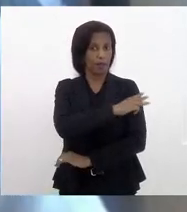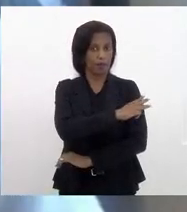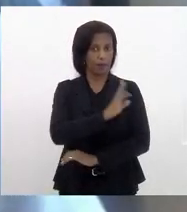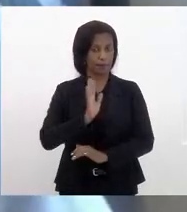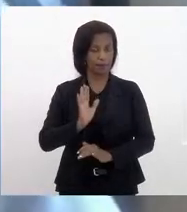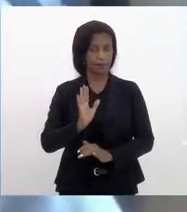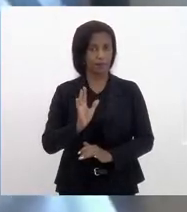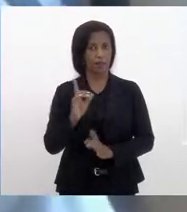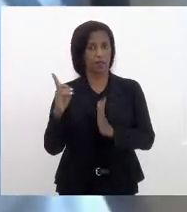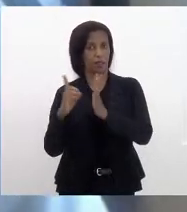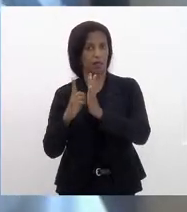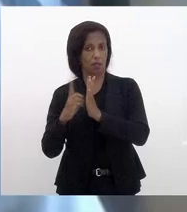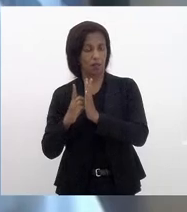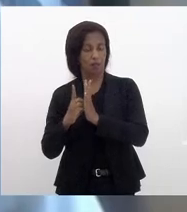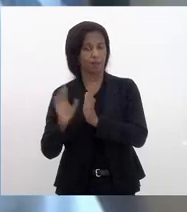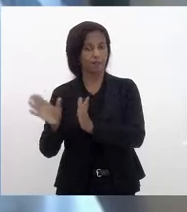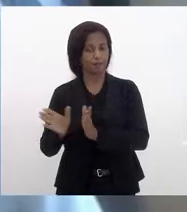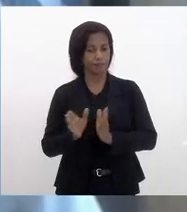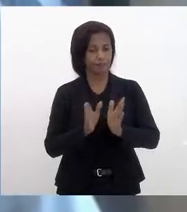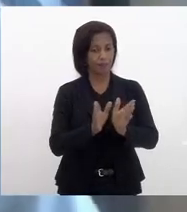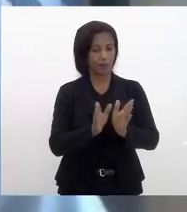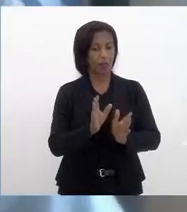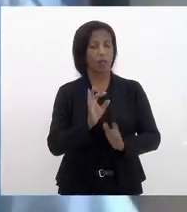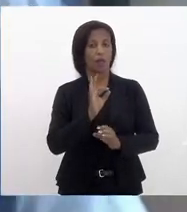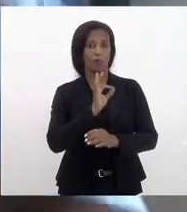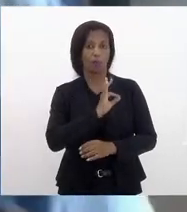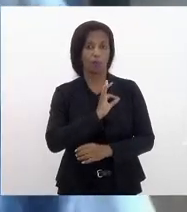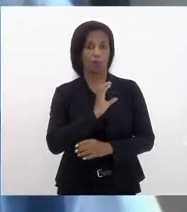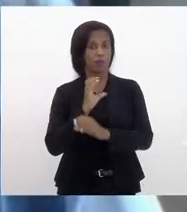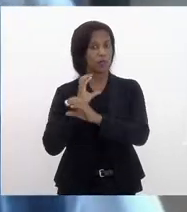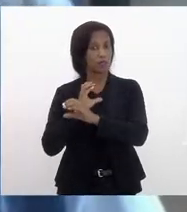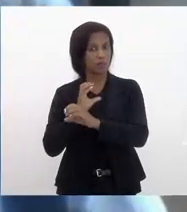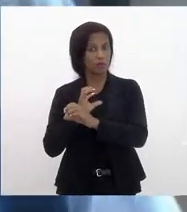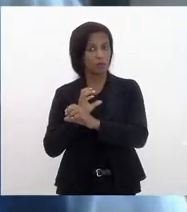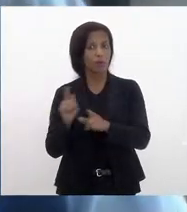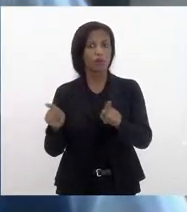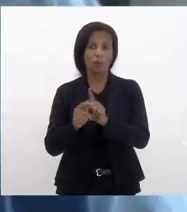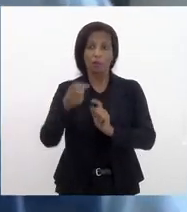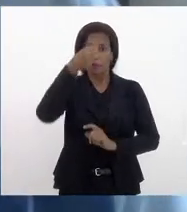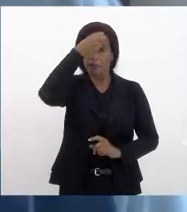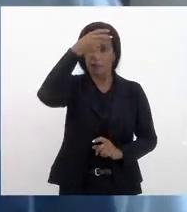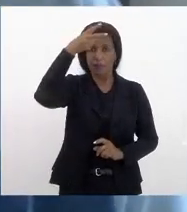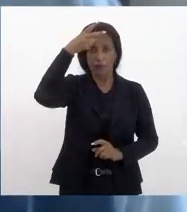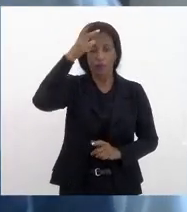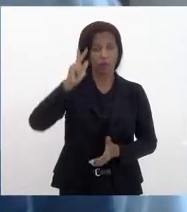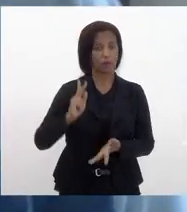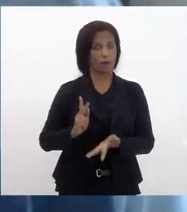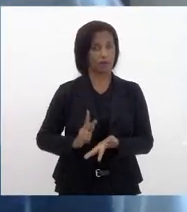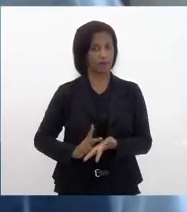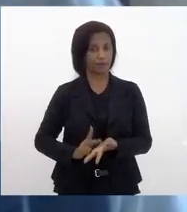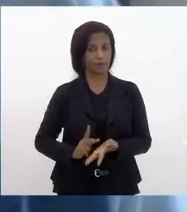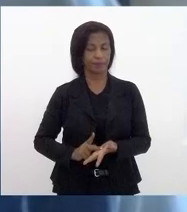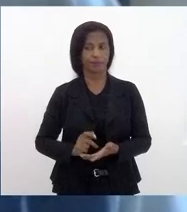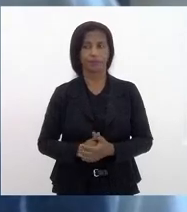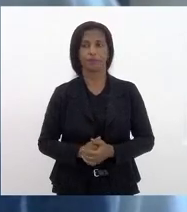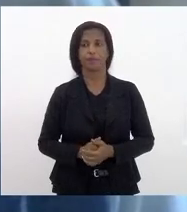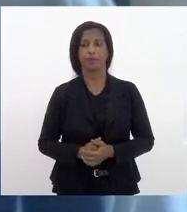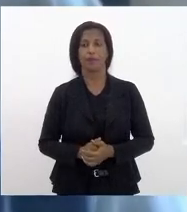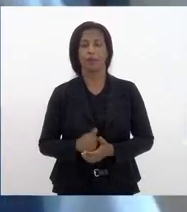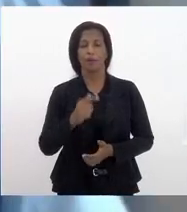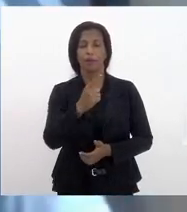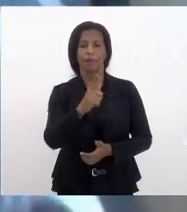Petran, mas Polícia Civil e Município. Então, na verdade, o